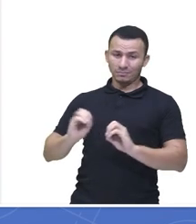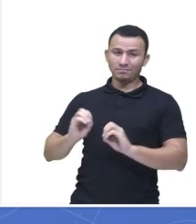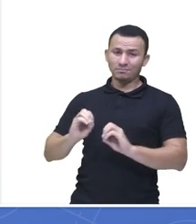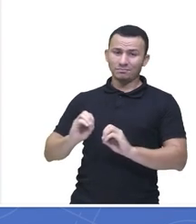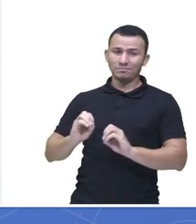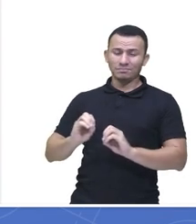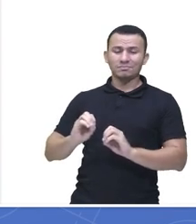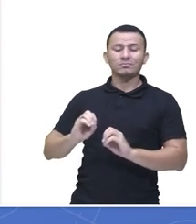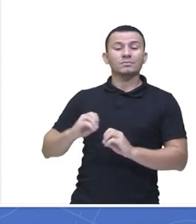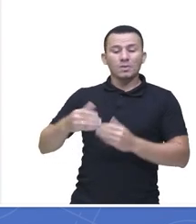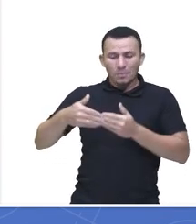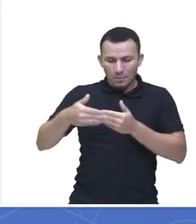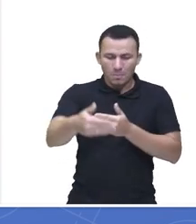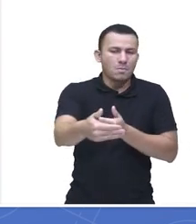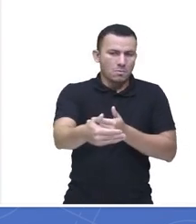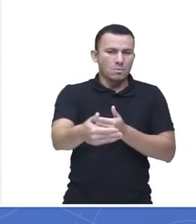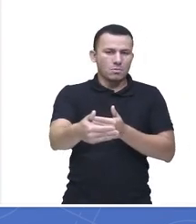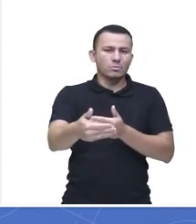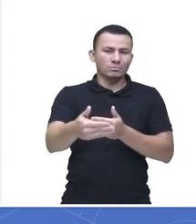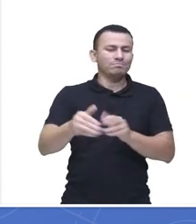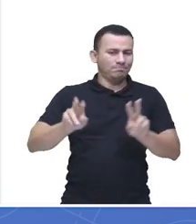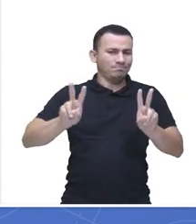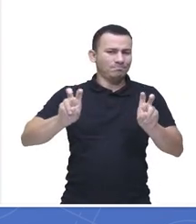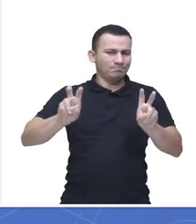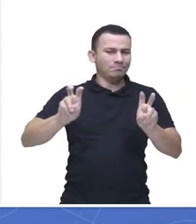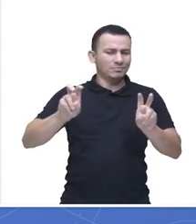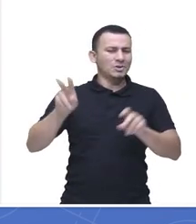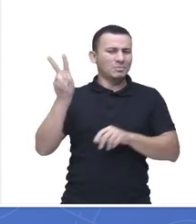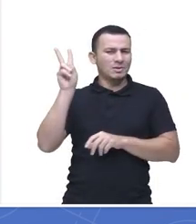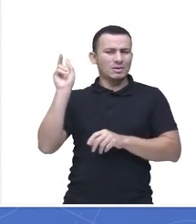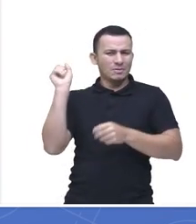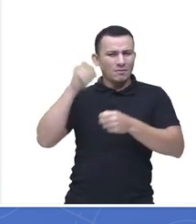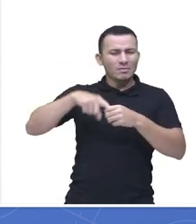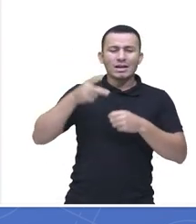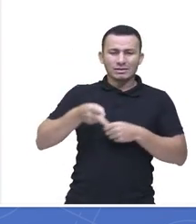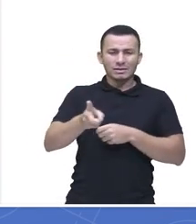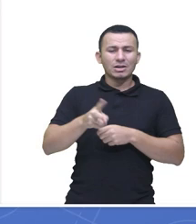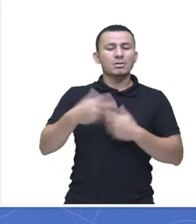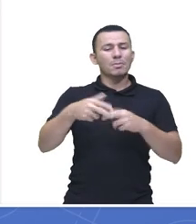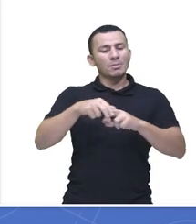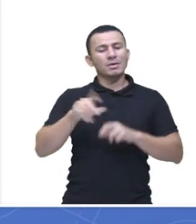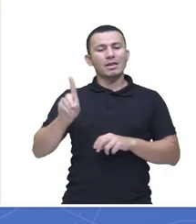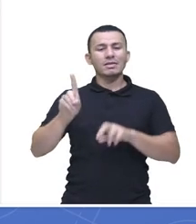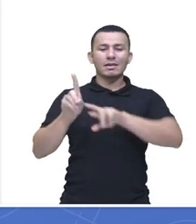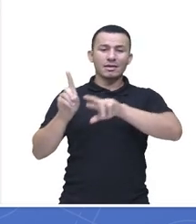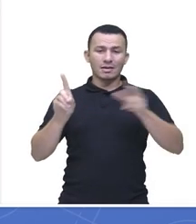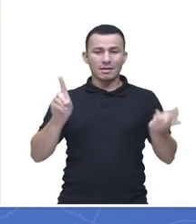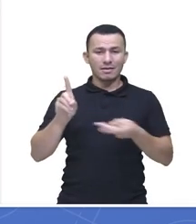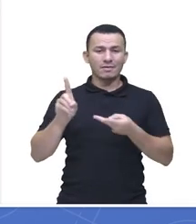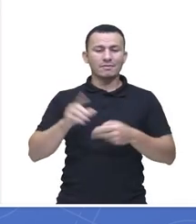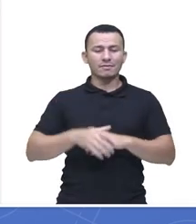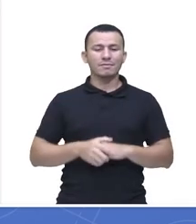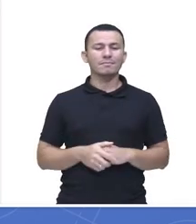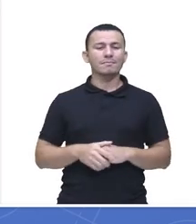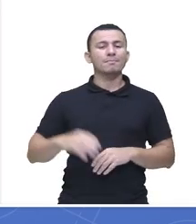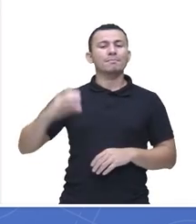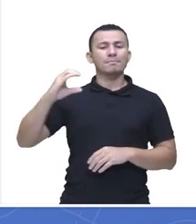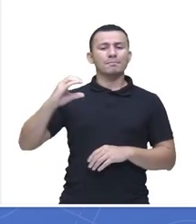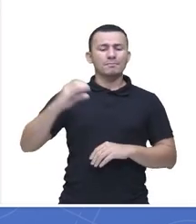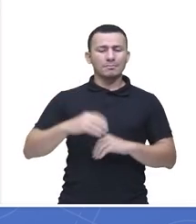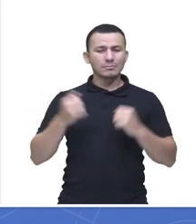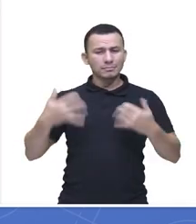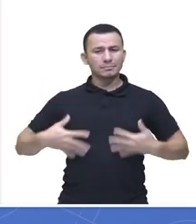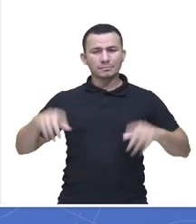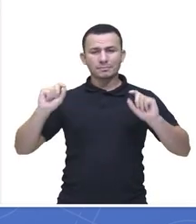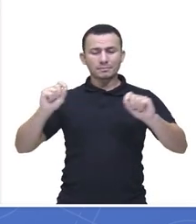coisa mais da atualidade, então, é um assunto que é sempre relembrado. Então, a alternativa D, incorreta. Nas sedes o seguinte, olha